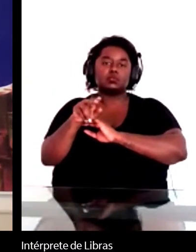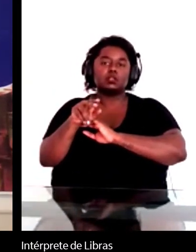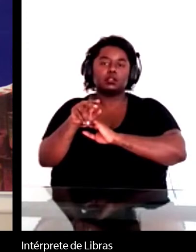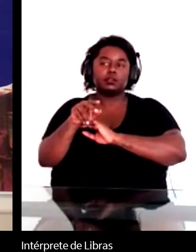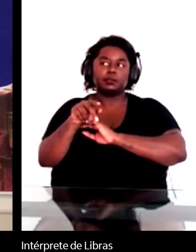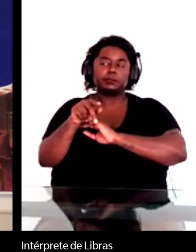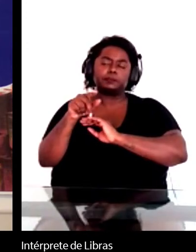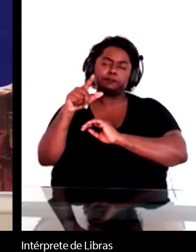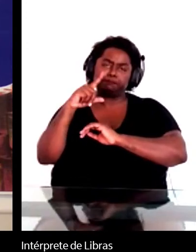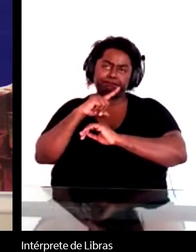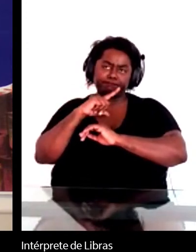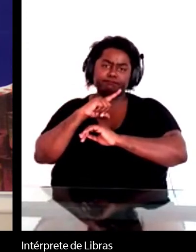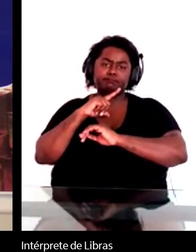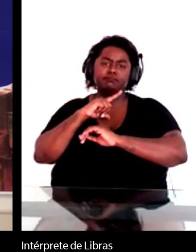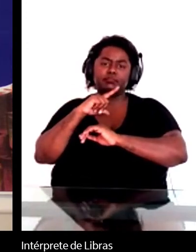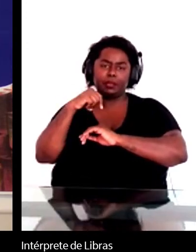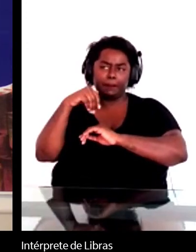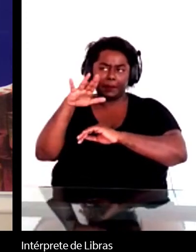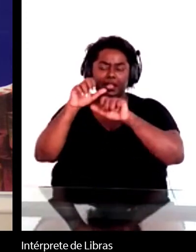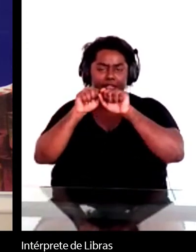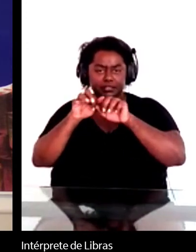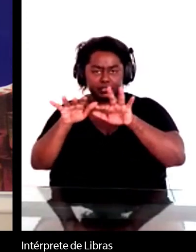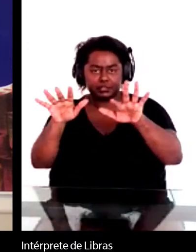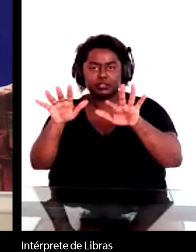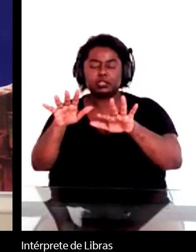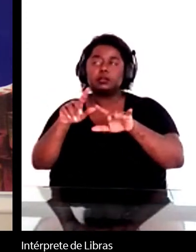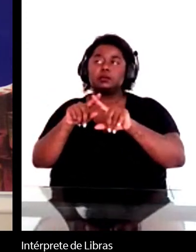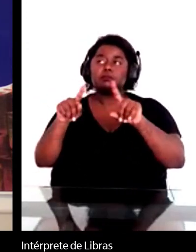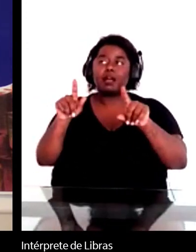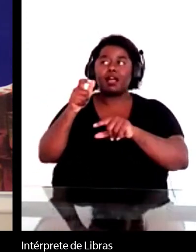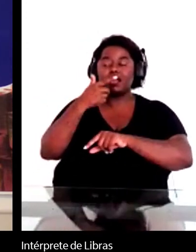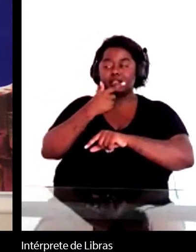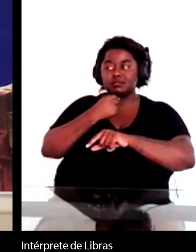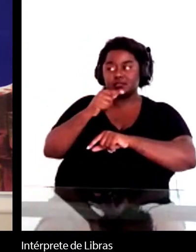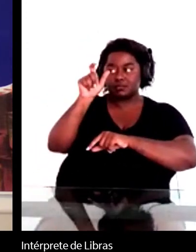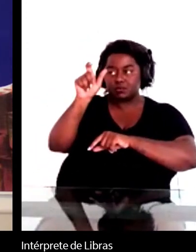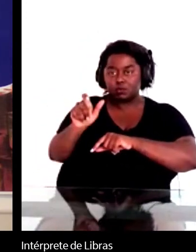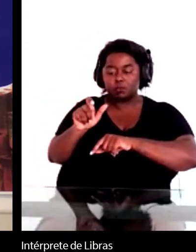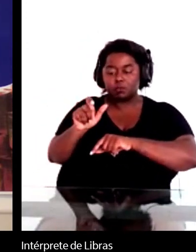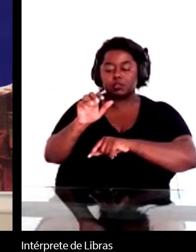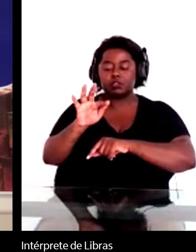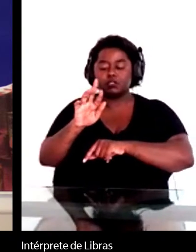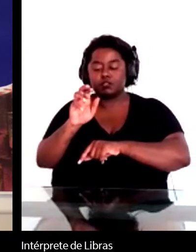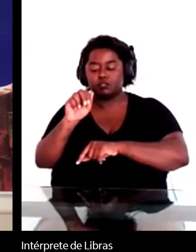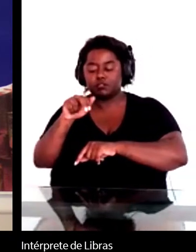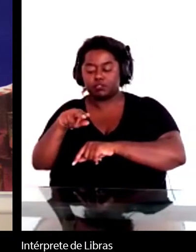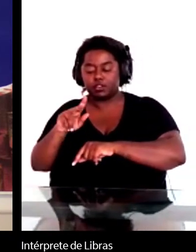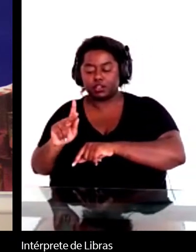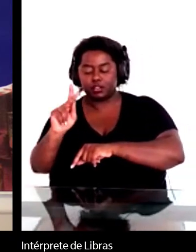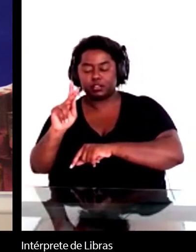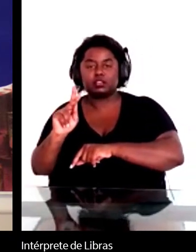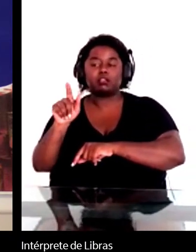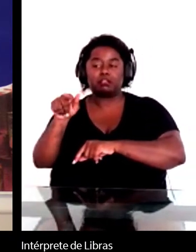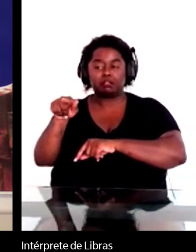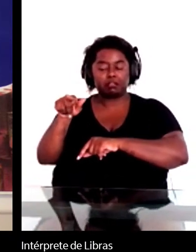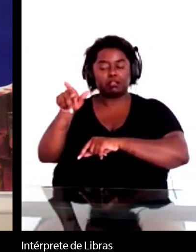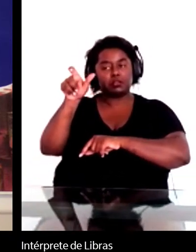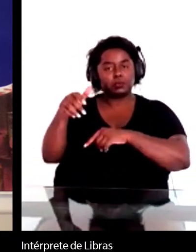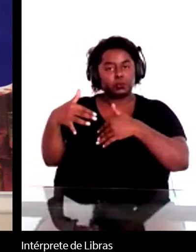eu acho que o Waldo Frank pelo quem era e pela situação comparada